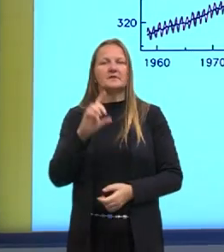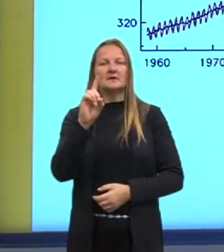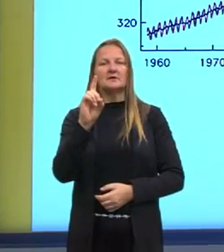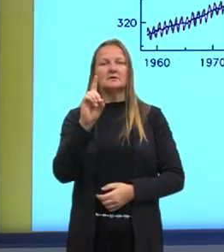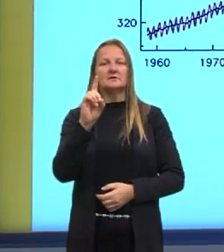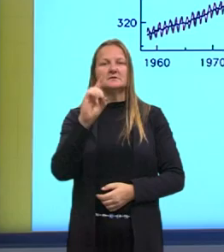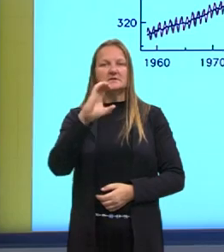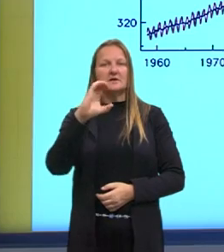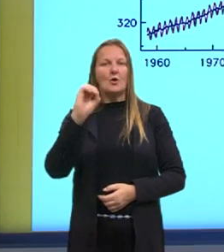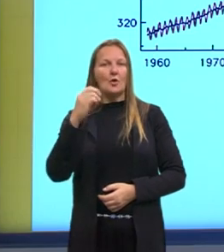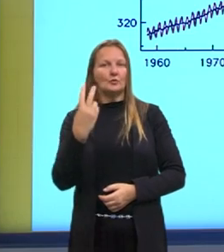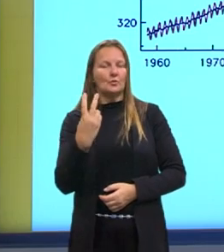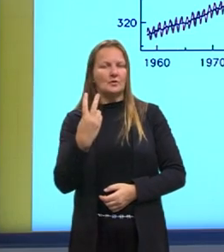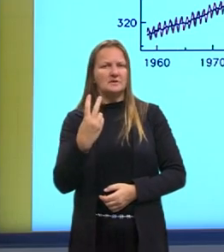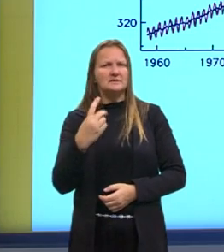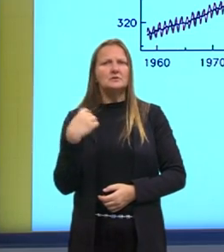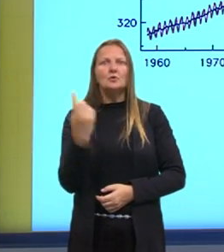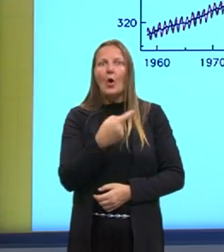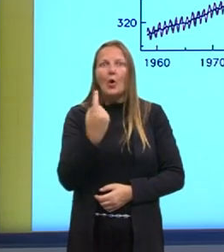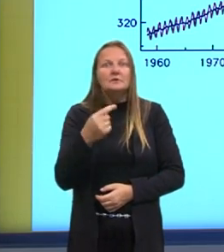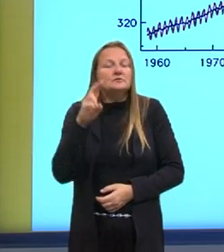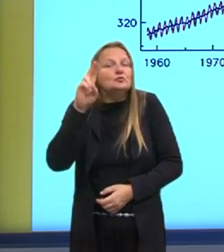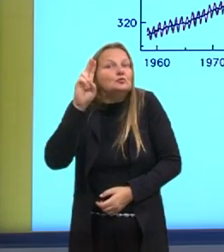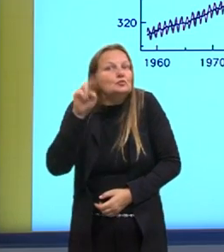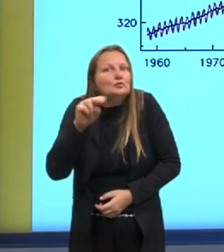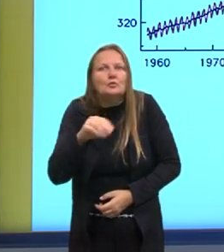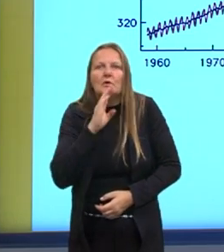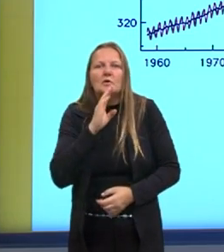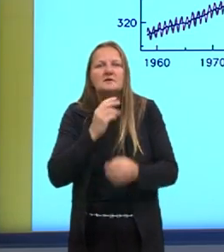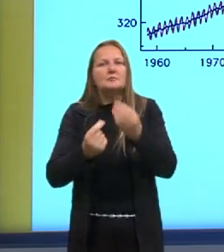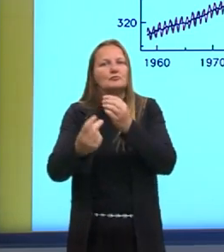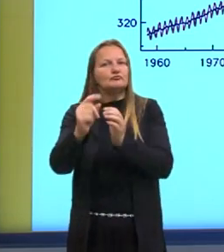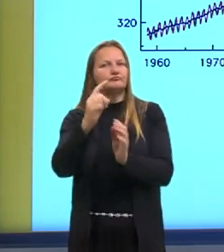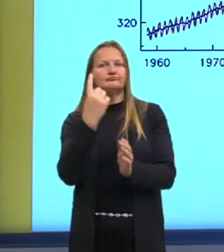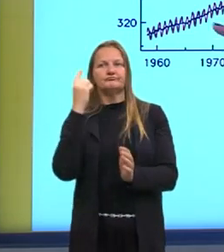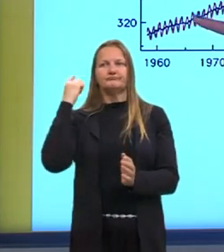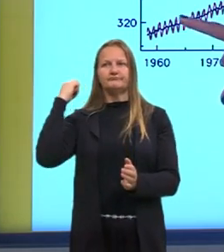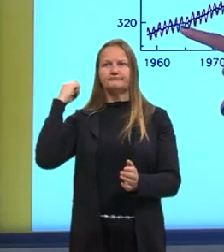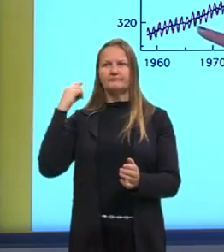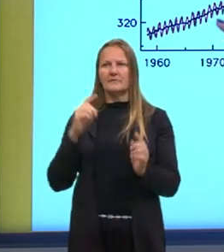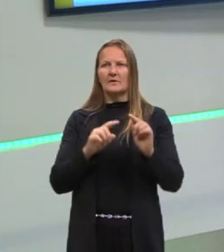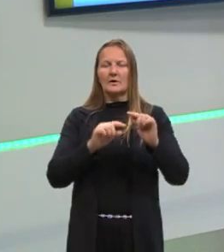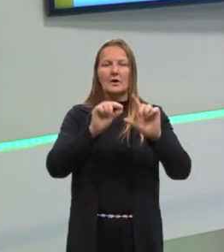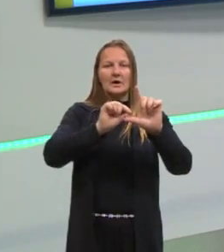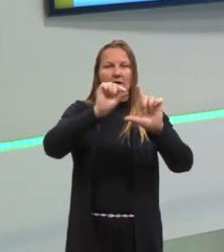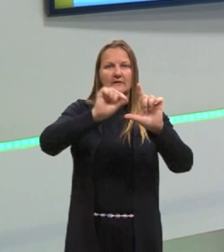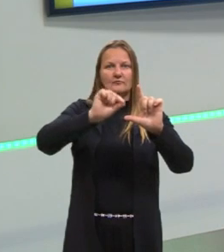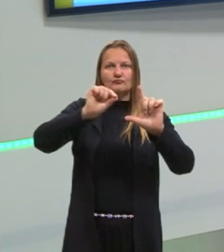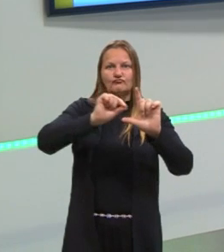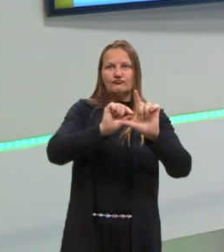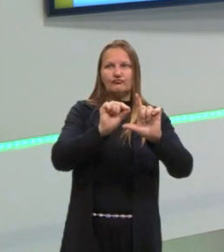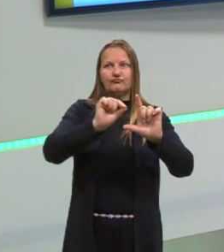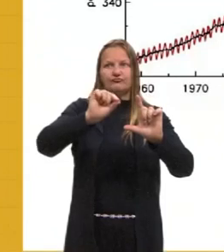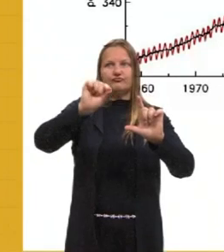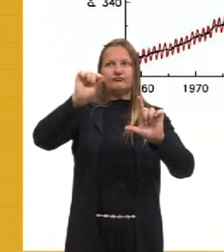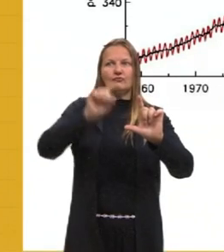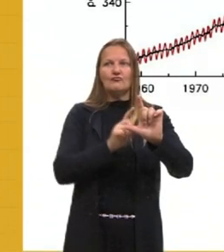está em níveis que nossa espécie nunca conheceu no passado. Então, aqui também mais um gráfico, né, para